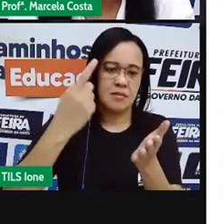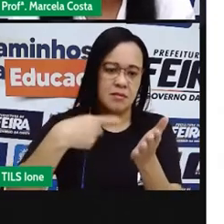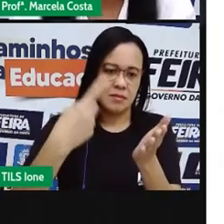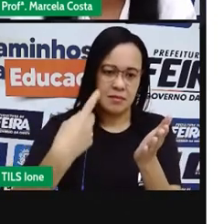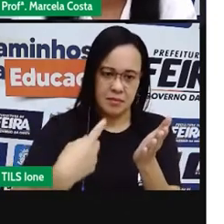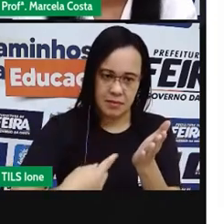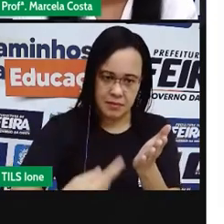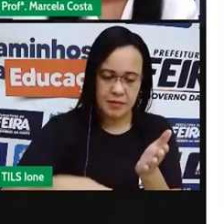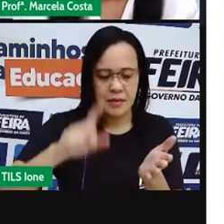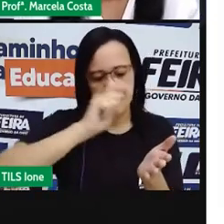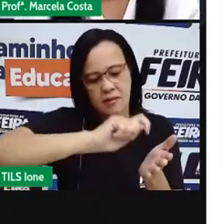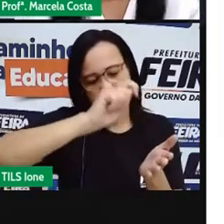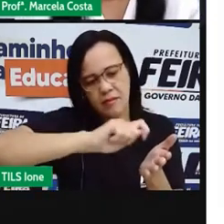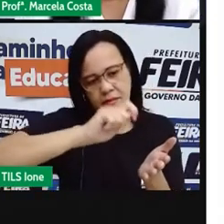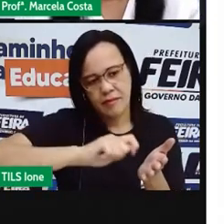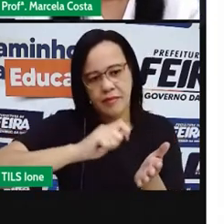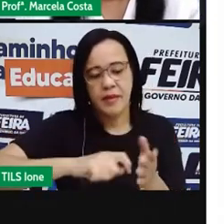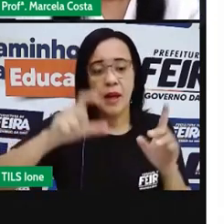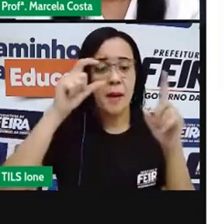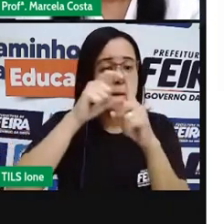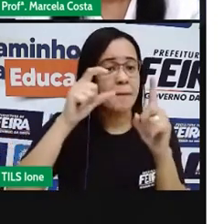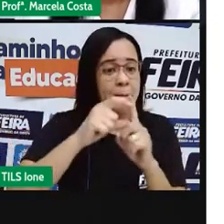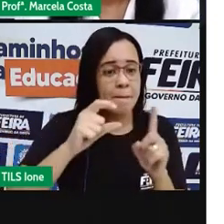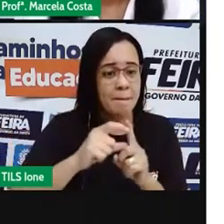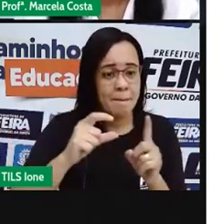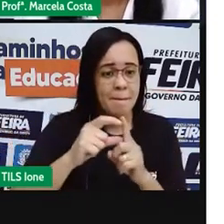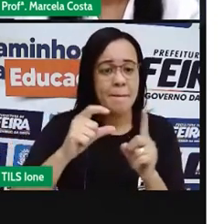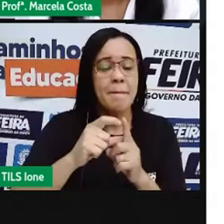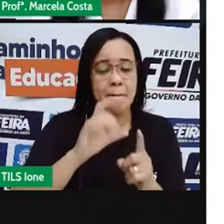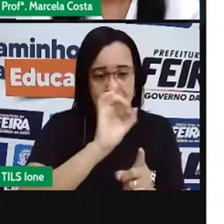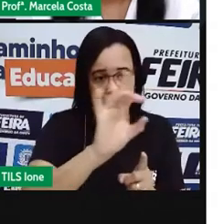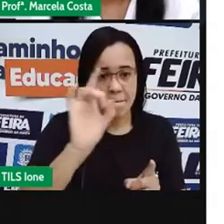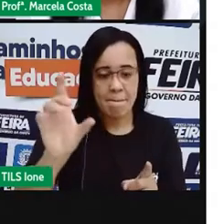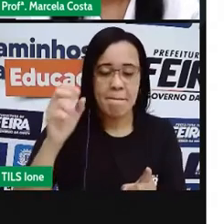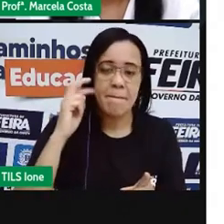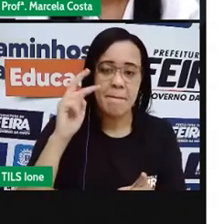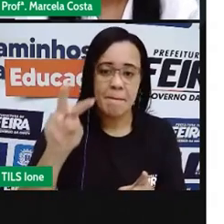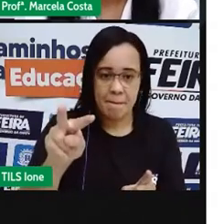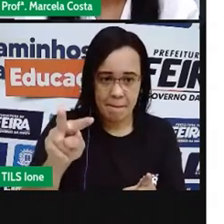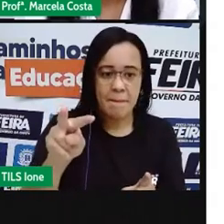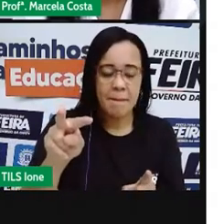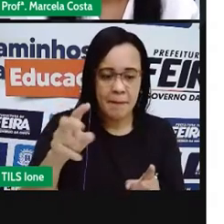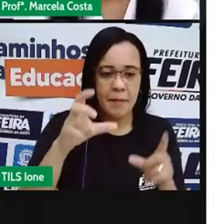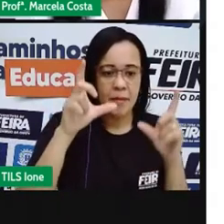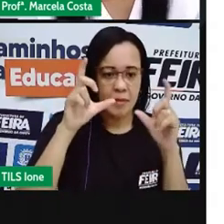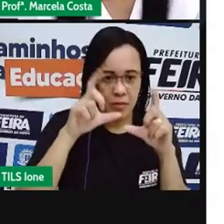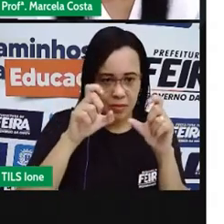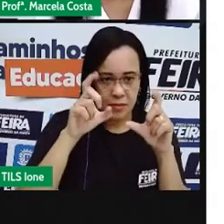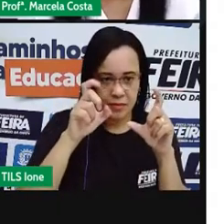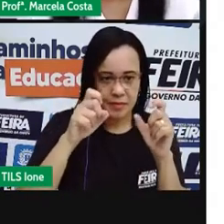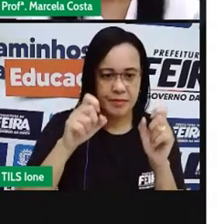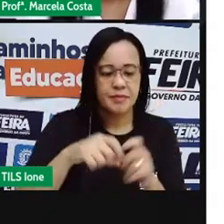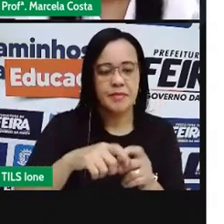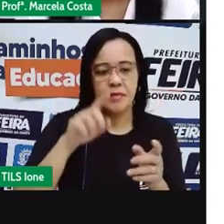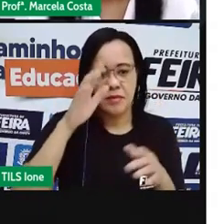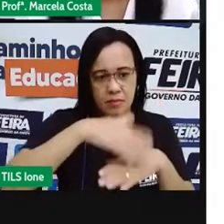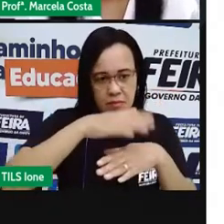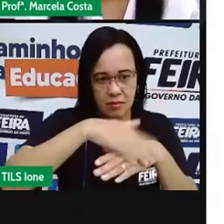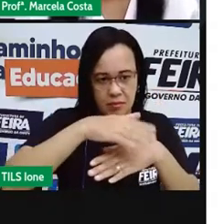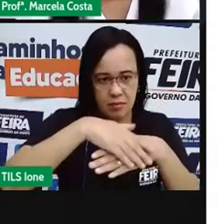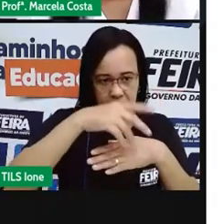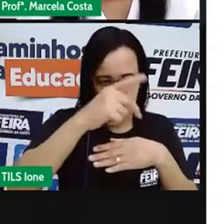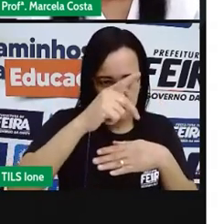palavras que vi. Está observando aqui. Quem está fazendo a leitura ontem. Vão escrevendo essas